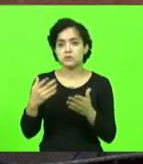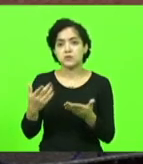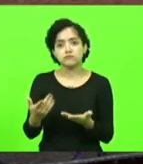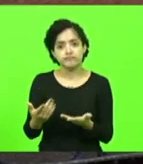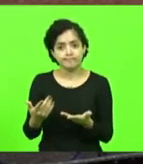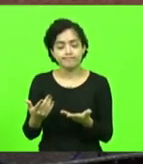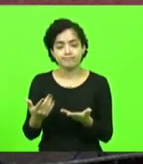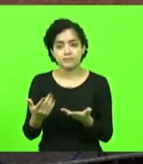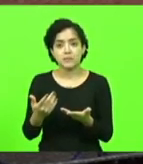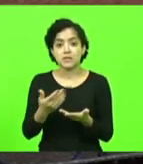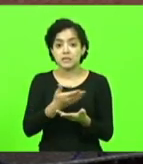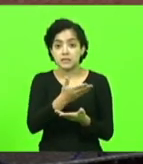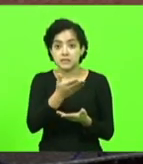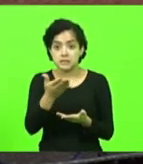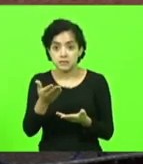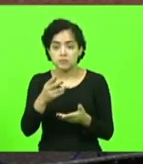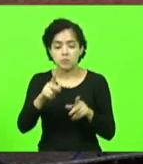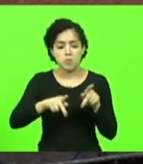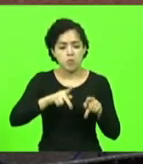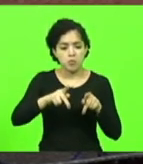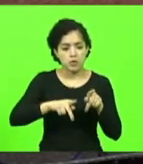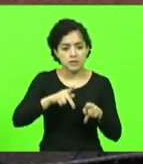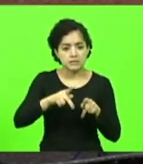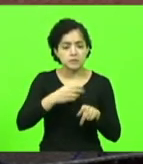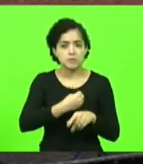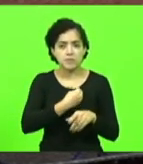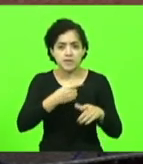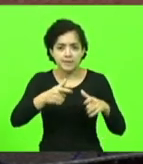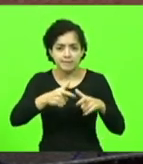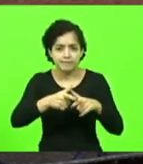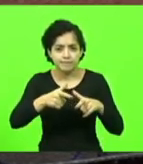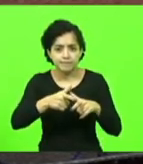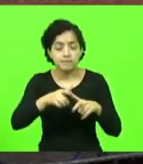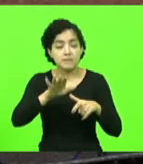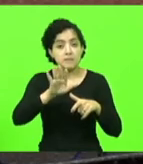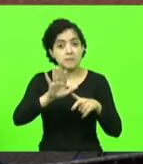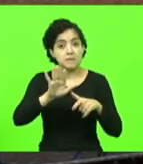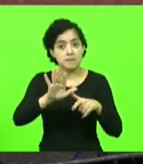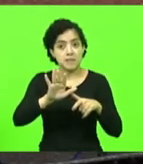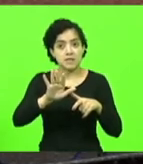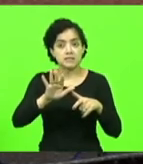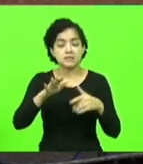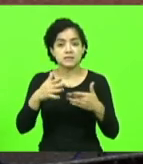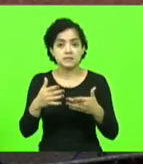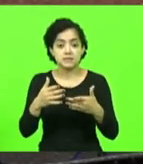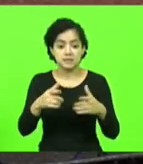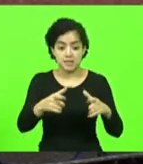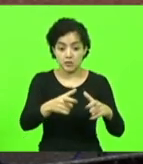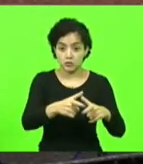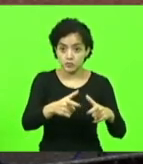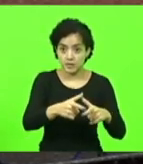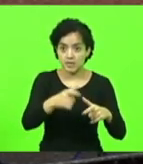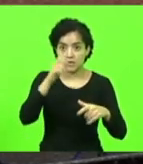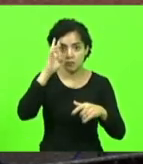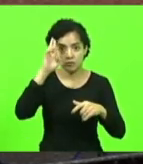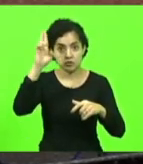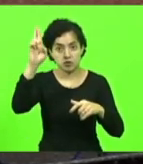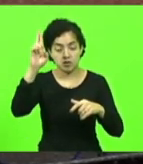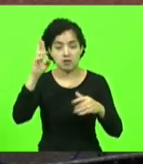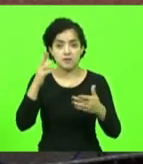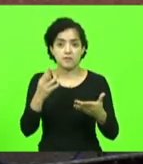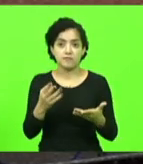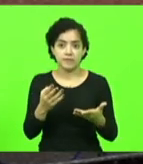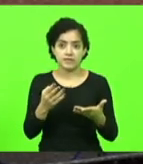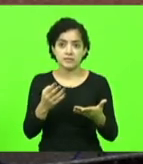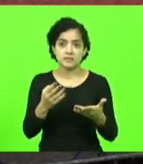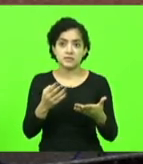população que estava ali, que era pequena, mas que eram os pequenos proprietários, que eram